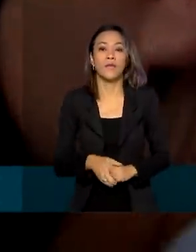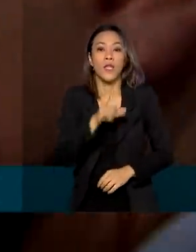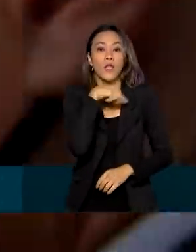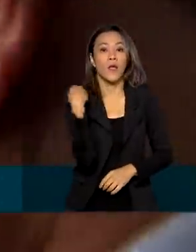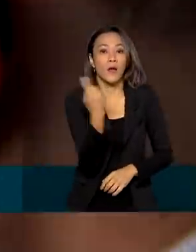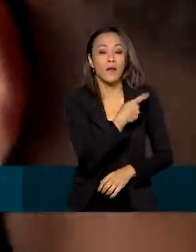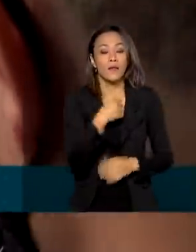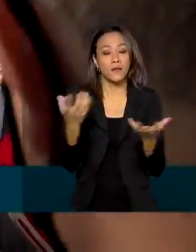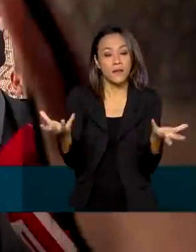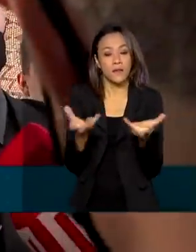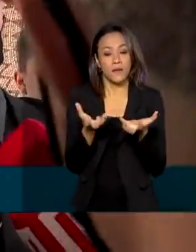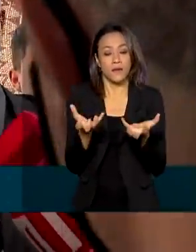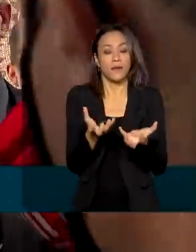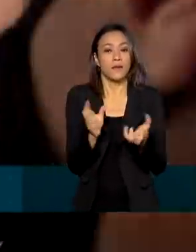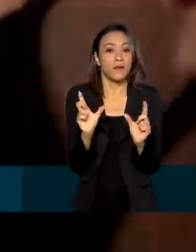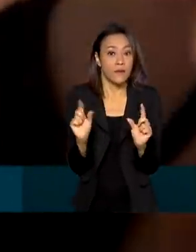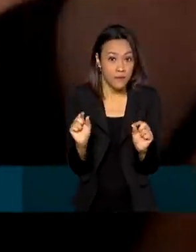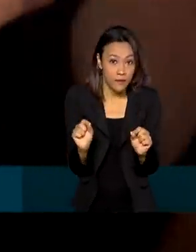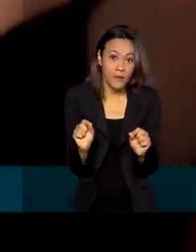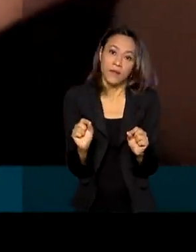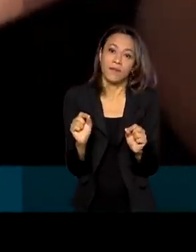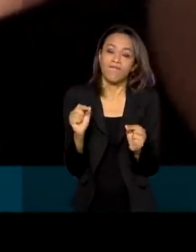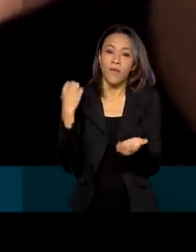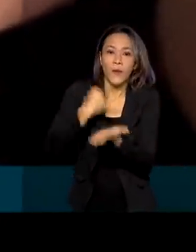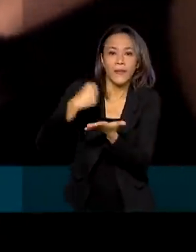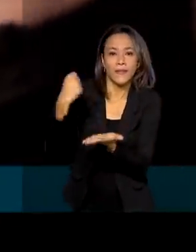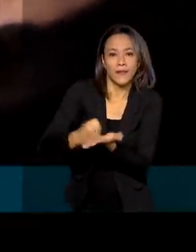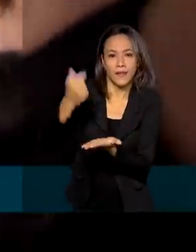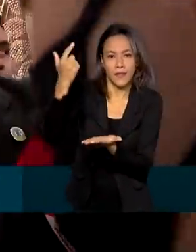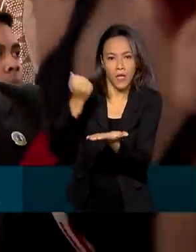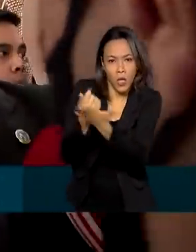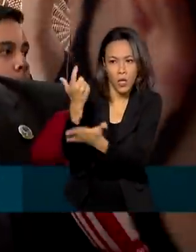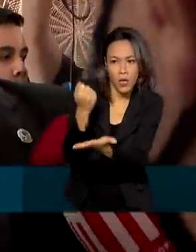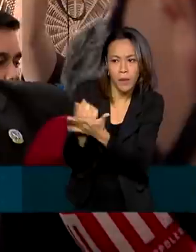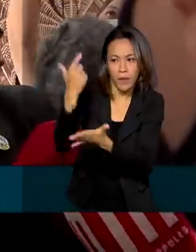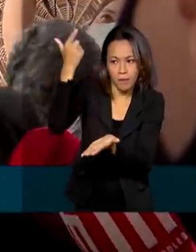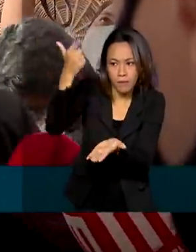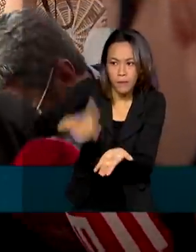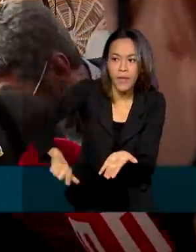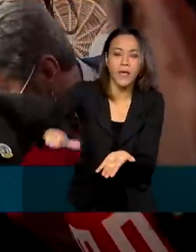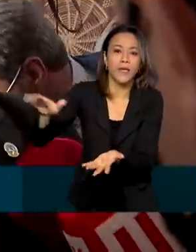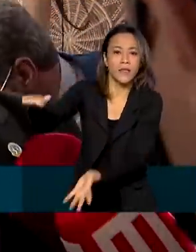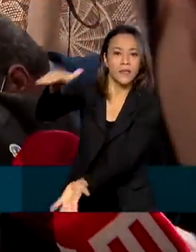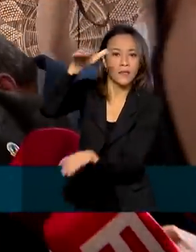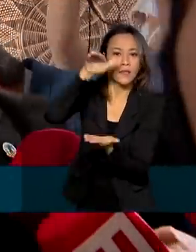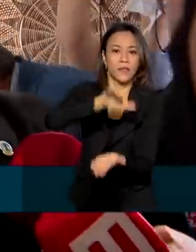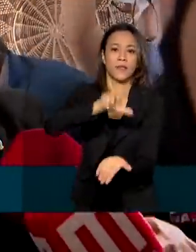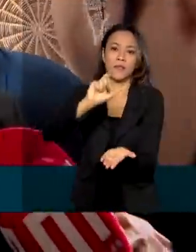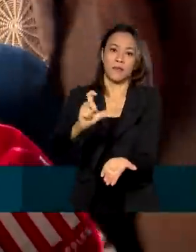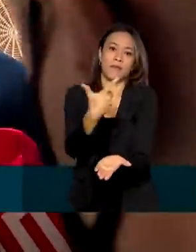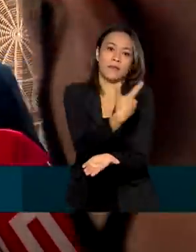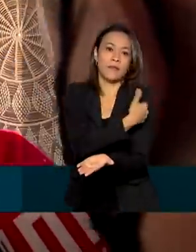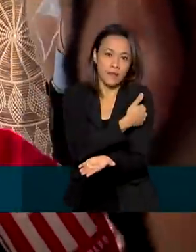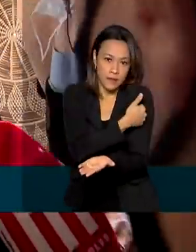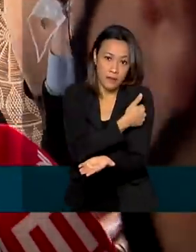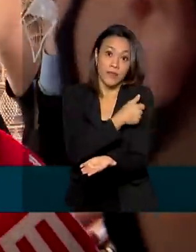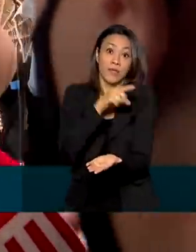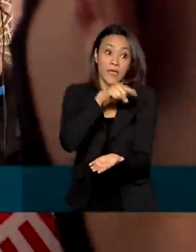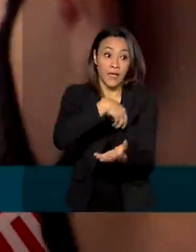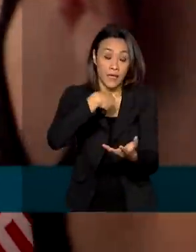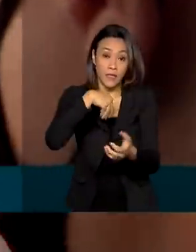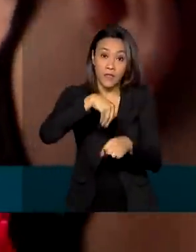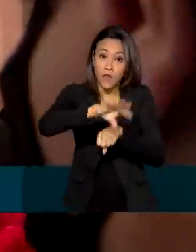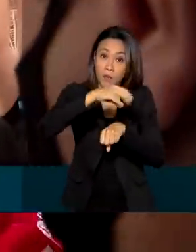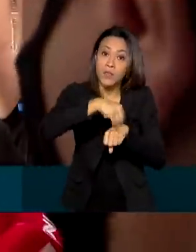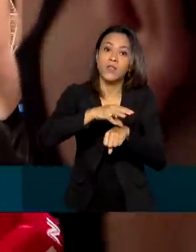buscar maneiras de contratarmos mais vacinas. É na ponta da linha fazer que cheguem as informações que as